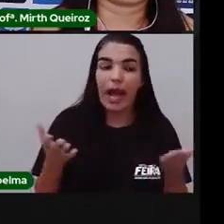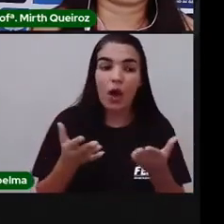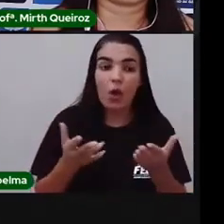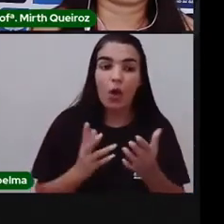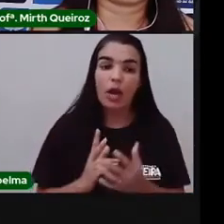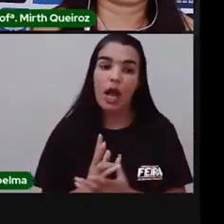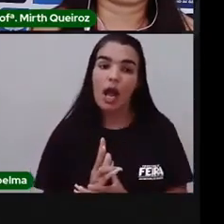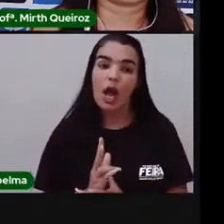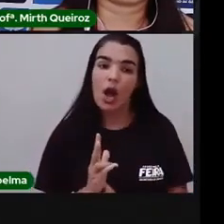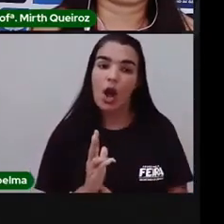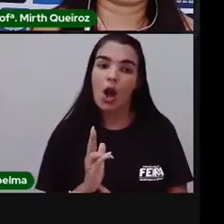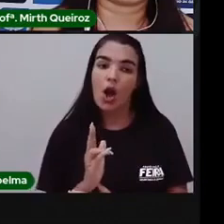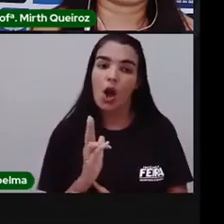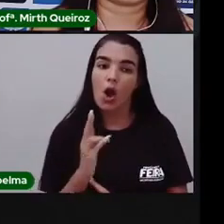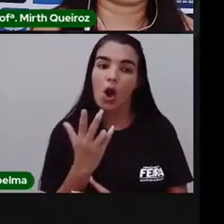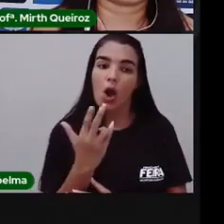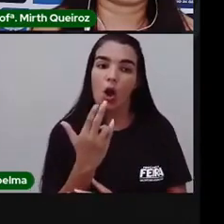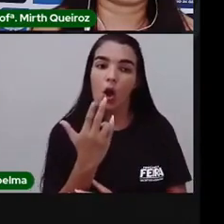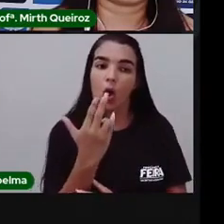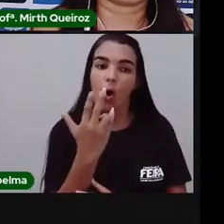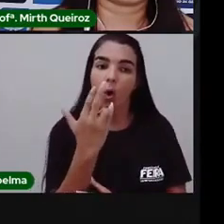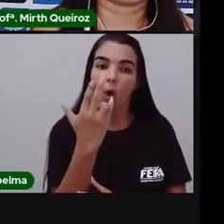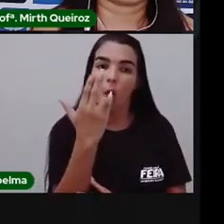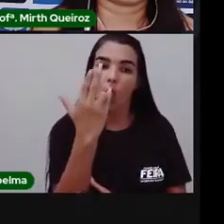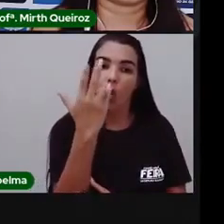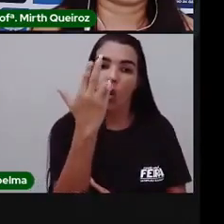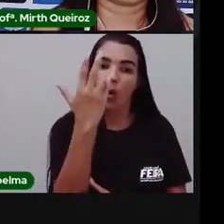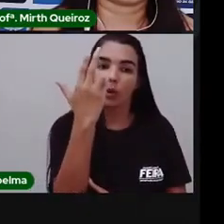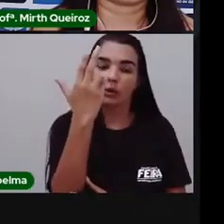essa parte aqui ao meio.